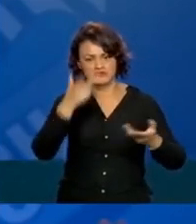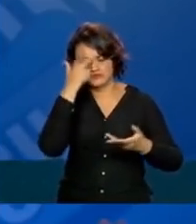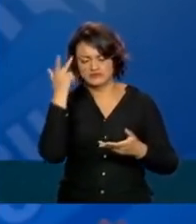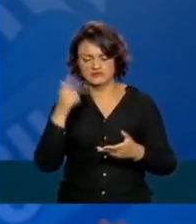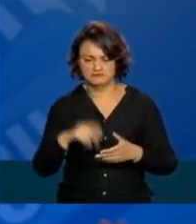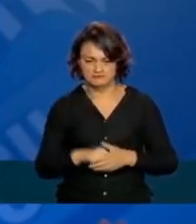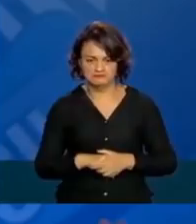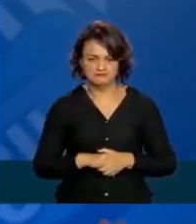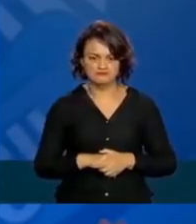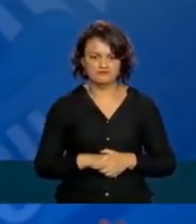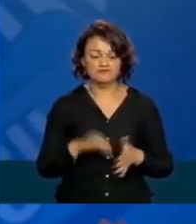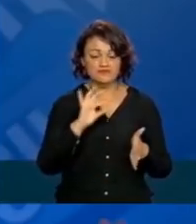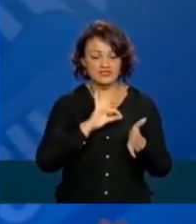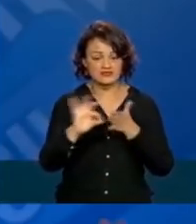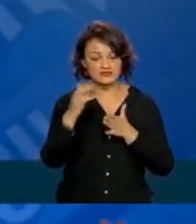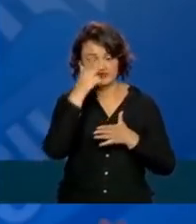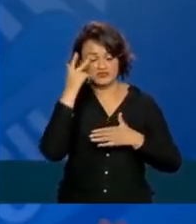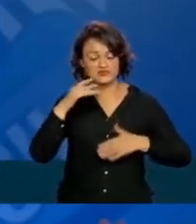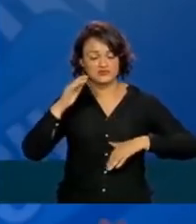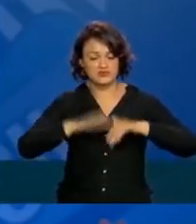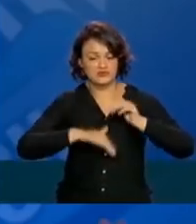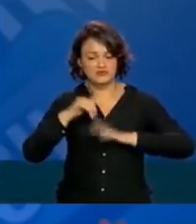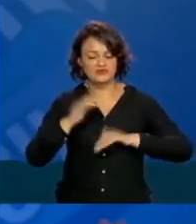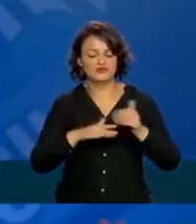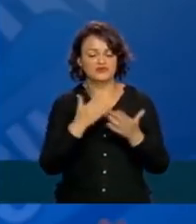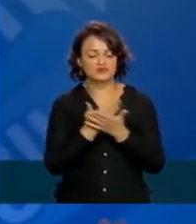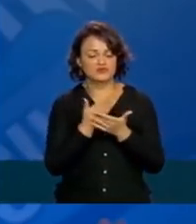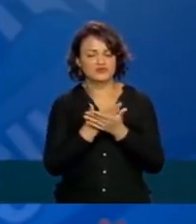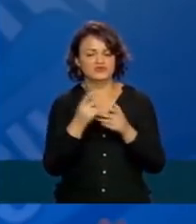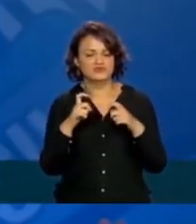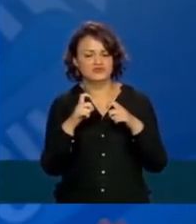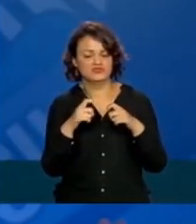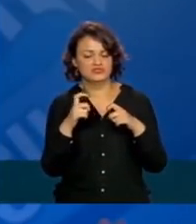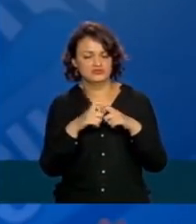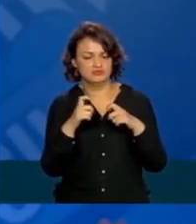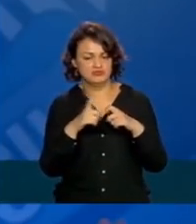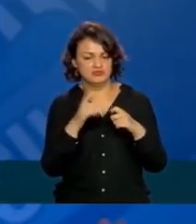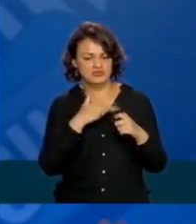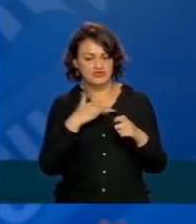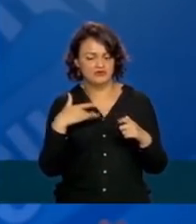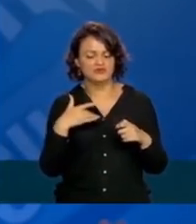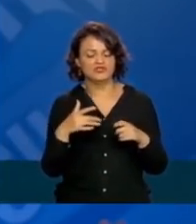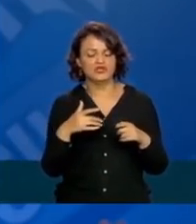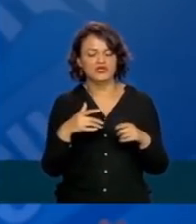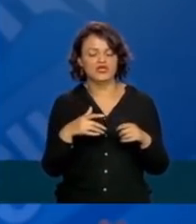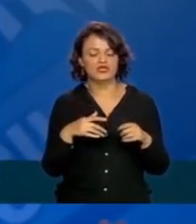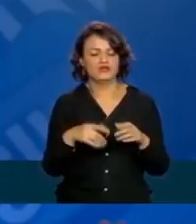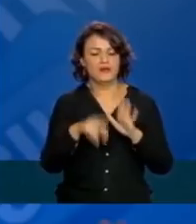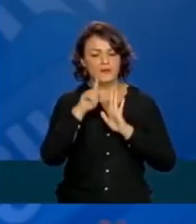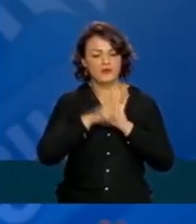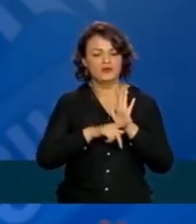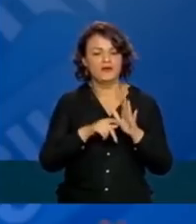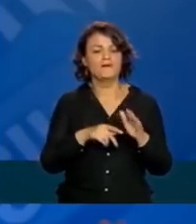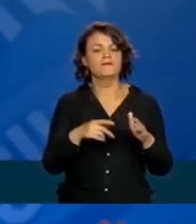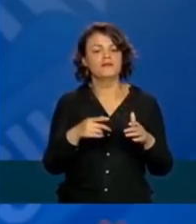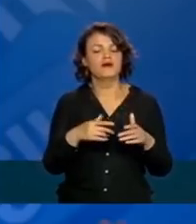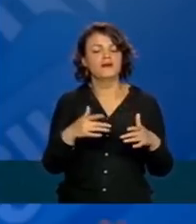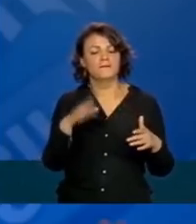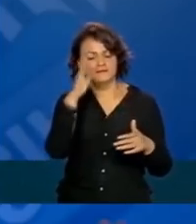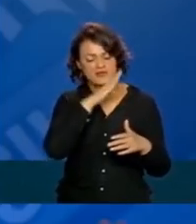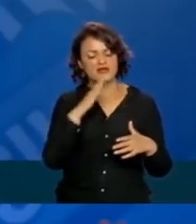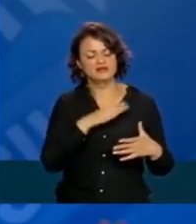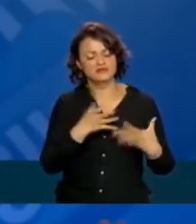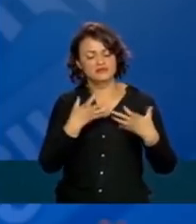Nas inscrições de profissionais e estudantes de saúde para o combate ao Covid, que é o Brasil conta comigo, de profissionais de